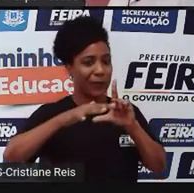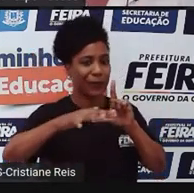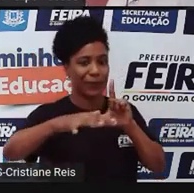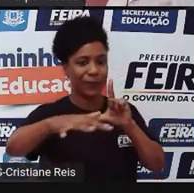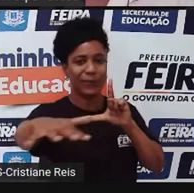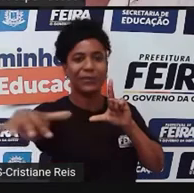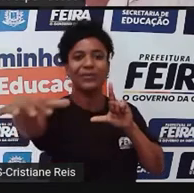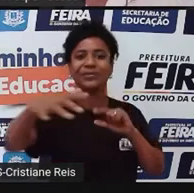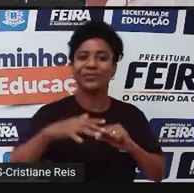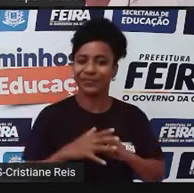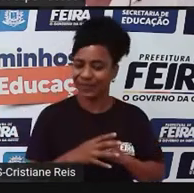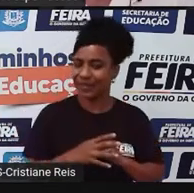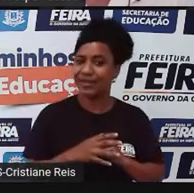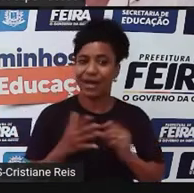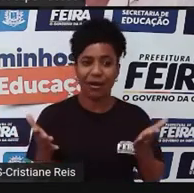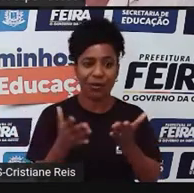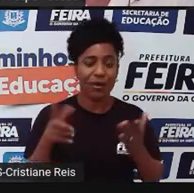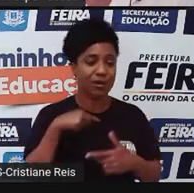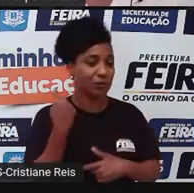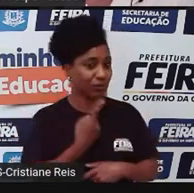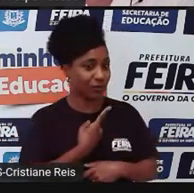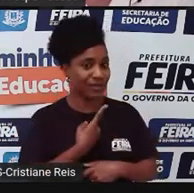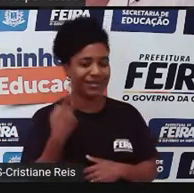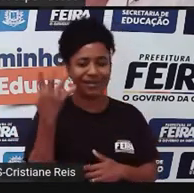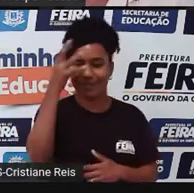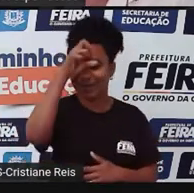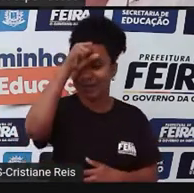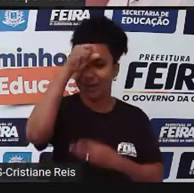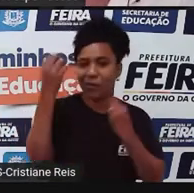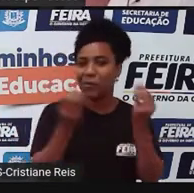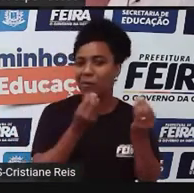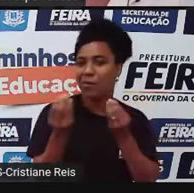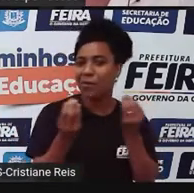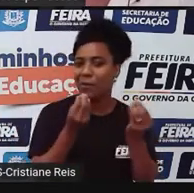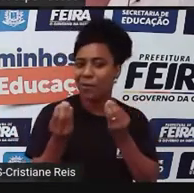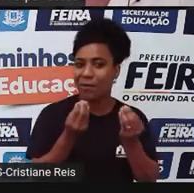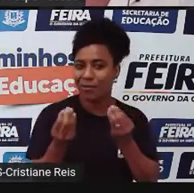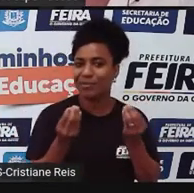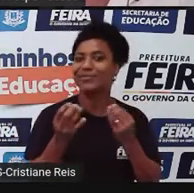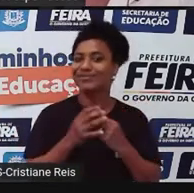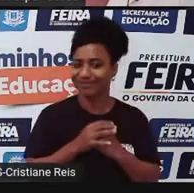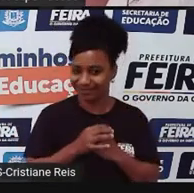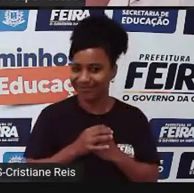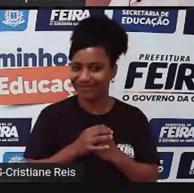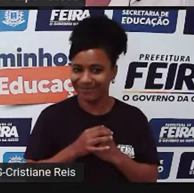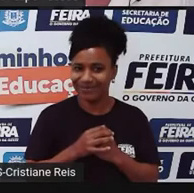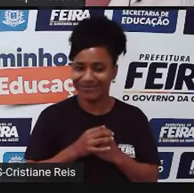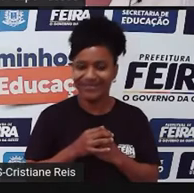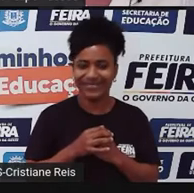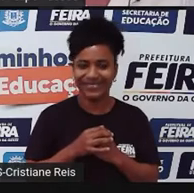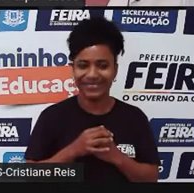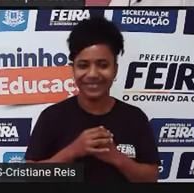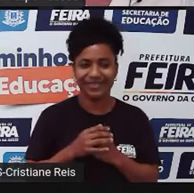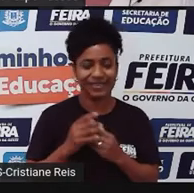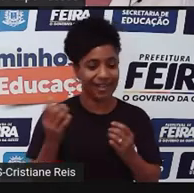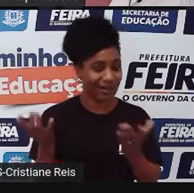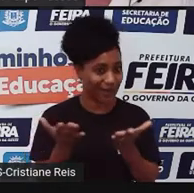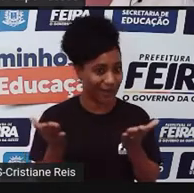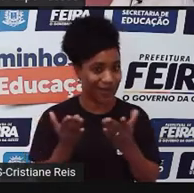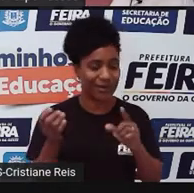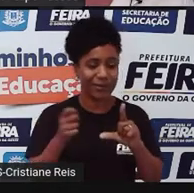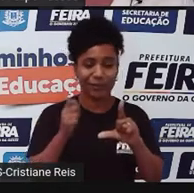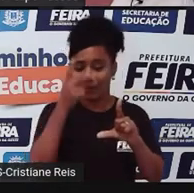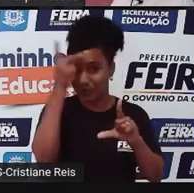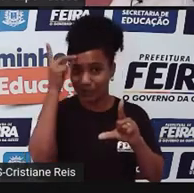conhecer um pouquinho, tentar entender como é esse fenômeno, como que chegamos ao ponto que a gente está